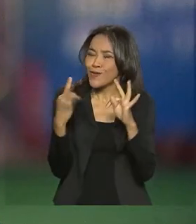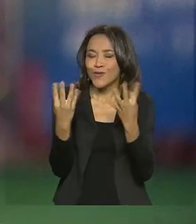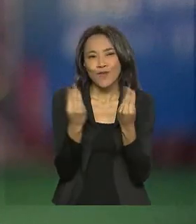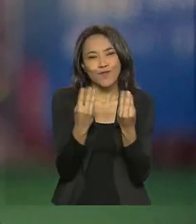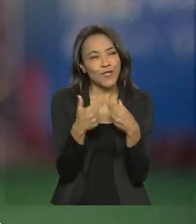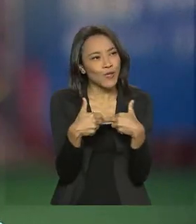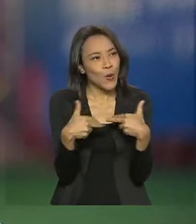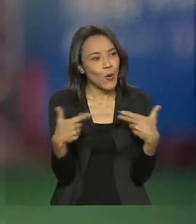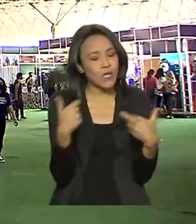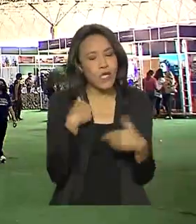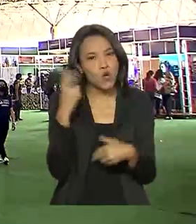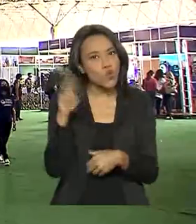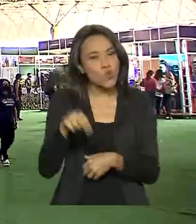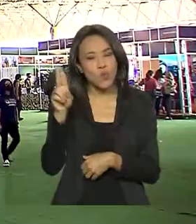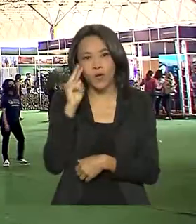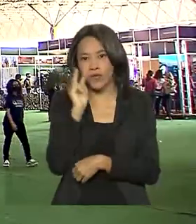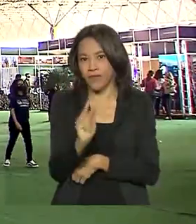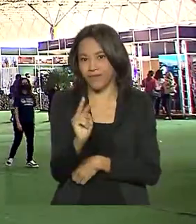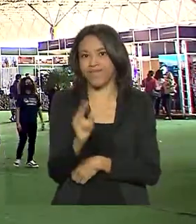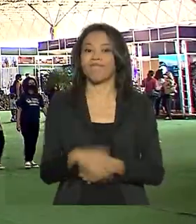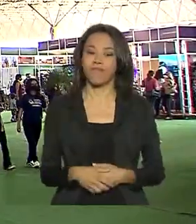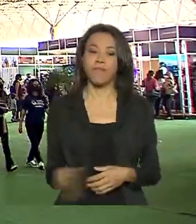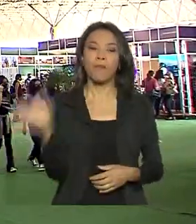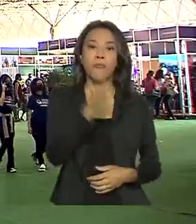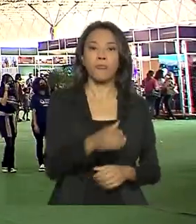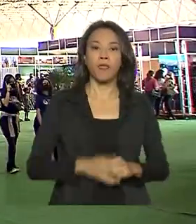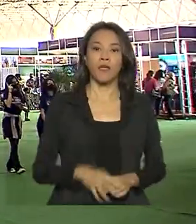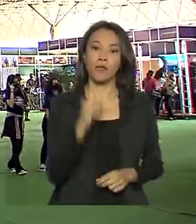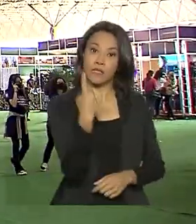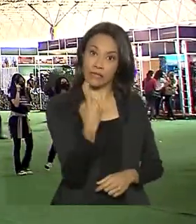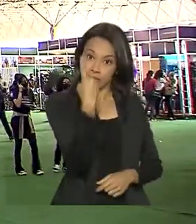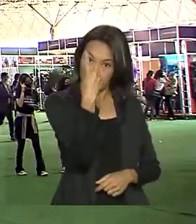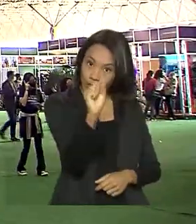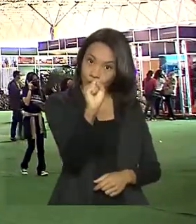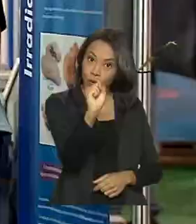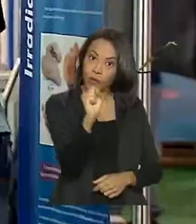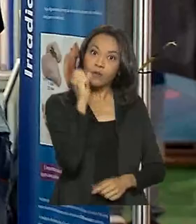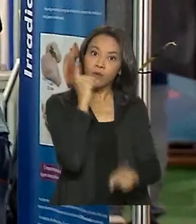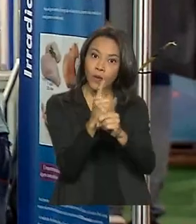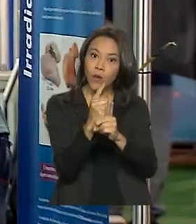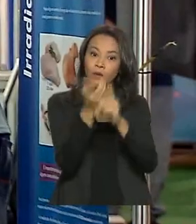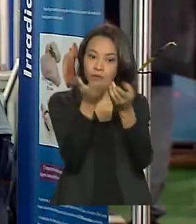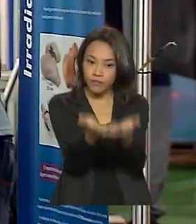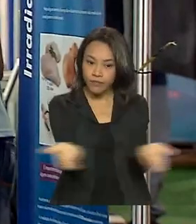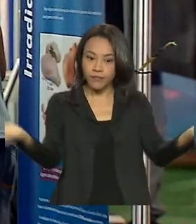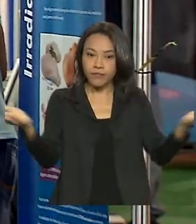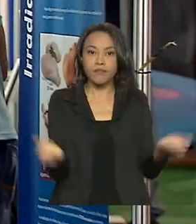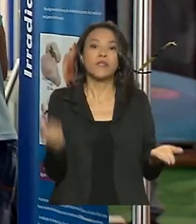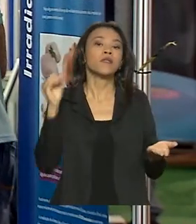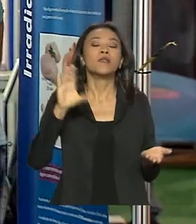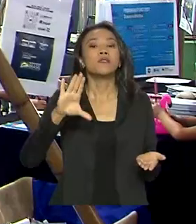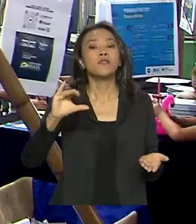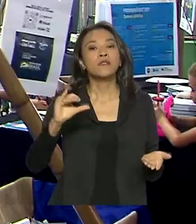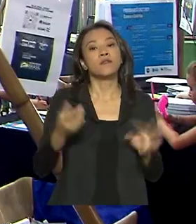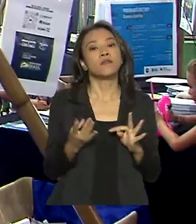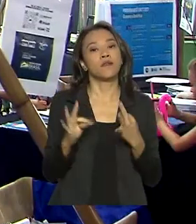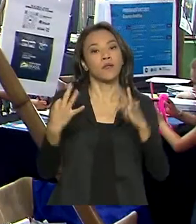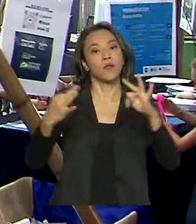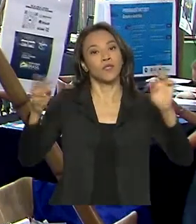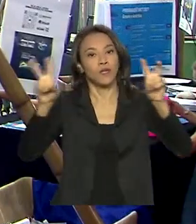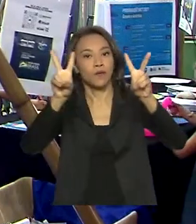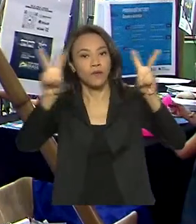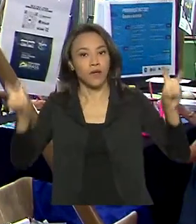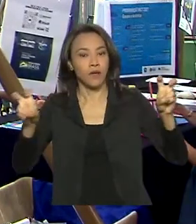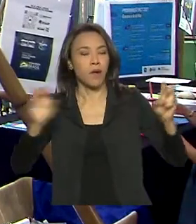que eu nunca vi. Já são 18 edições da Semana Nacional de Ciência e Tecnologia, que tem como